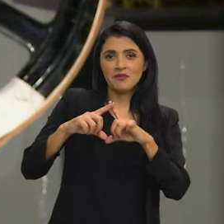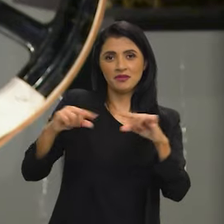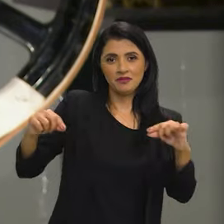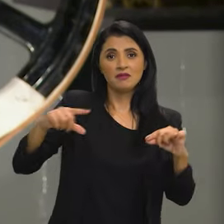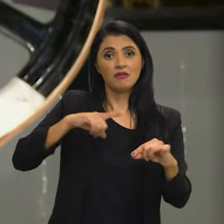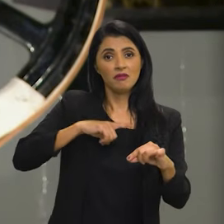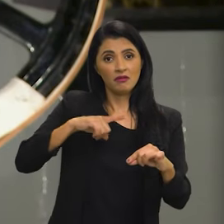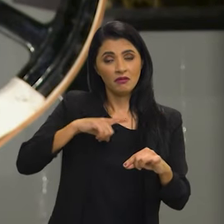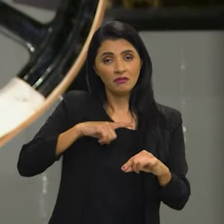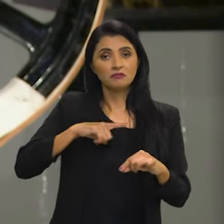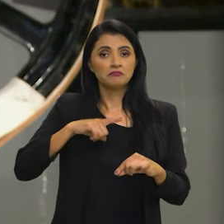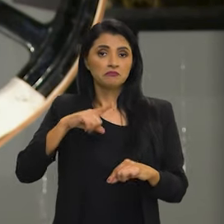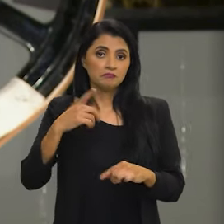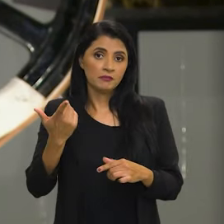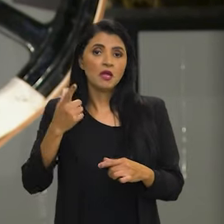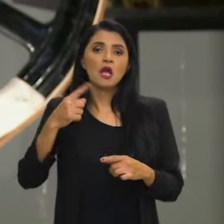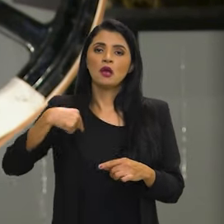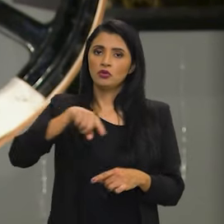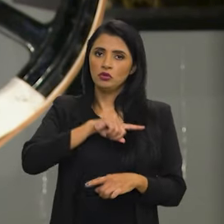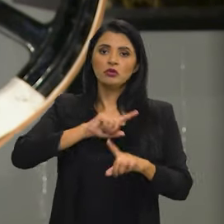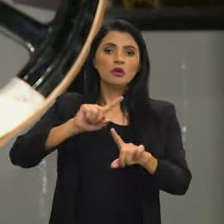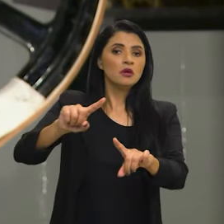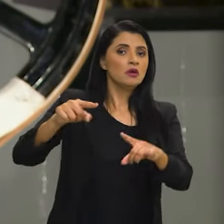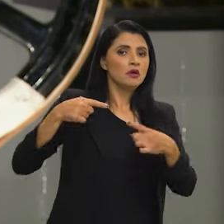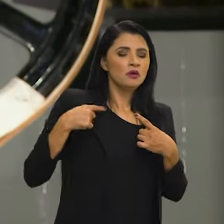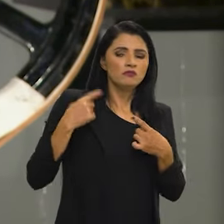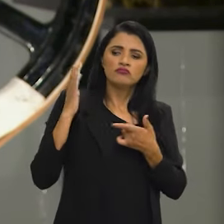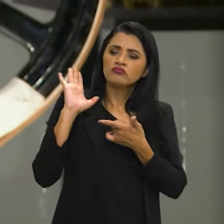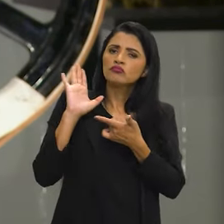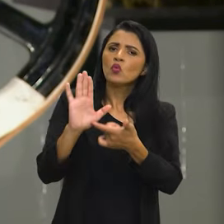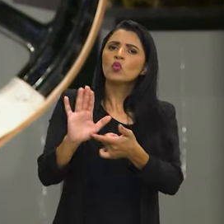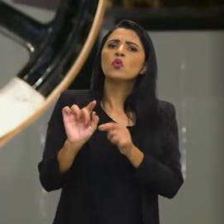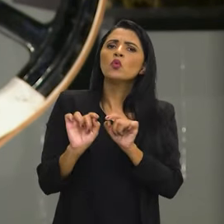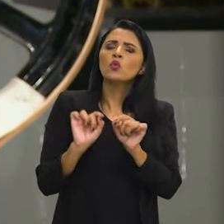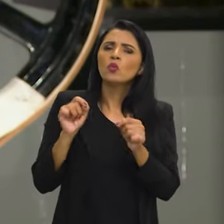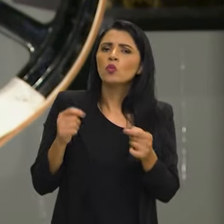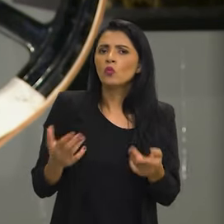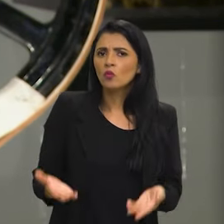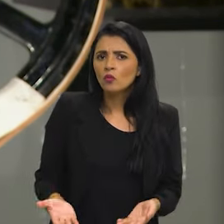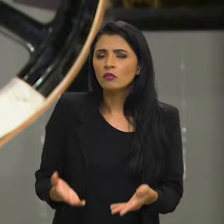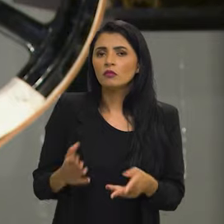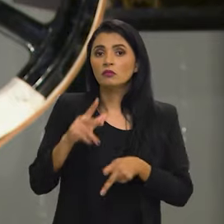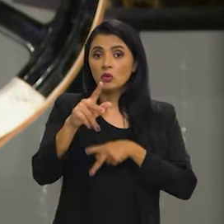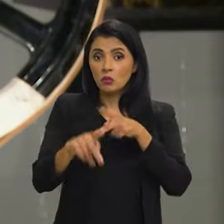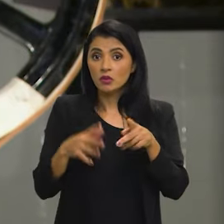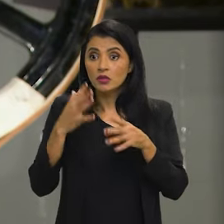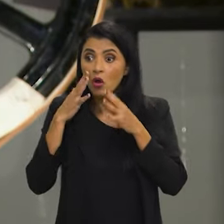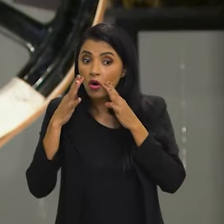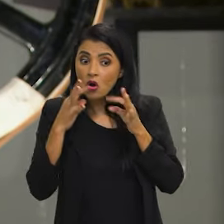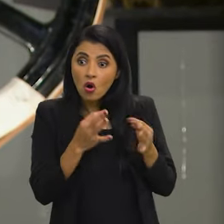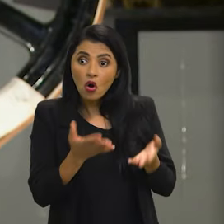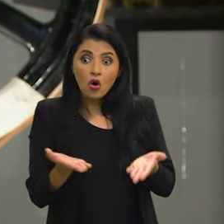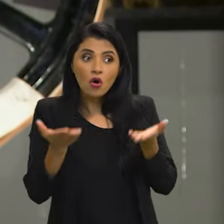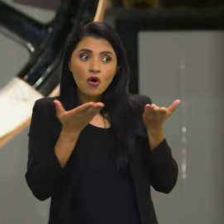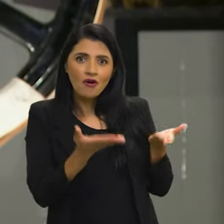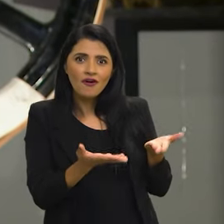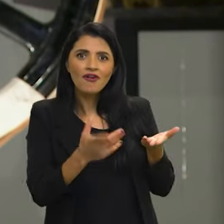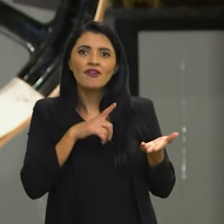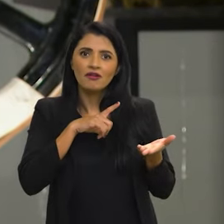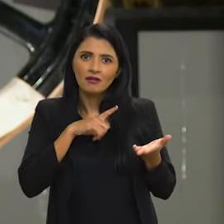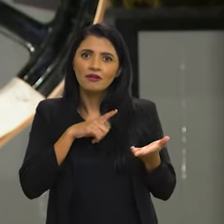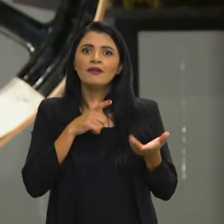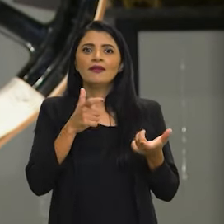Brasília. A gente tem o desafio de evidenciar à população brasileira